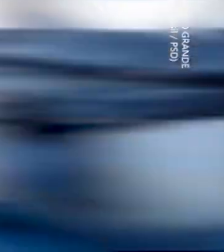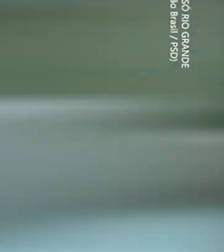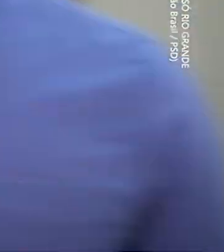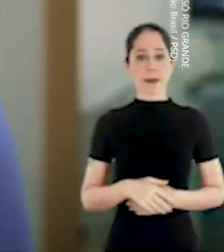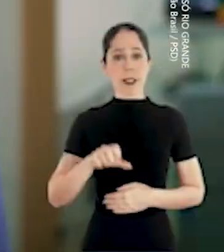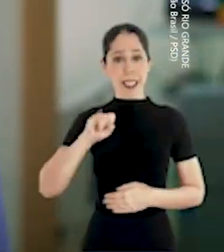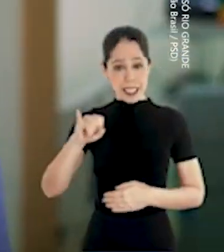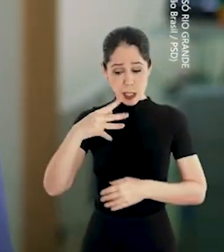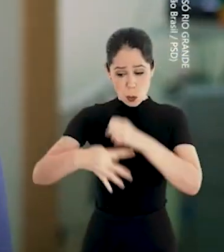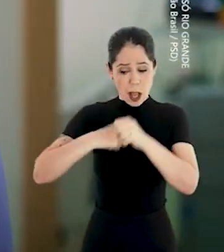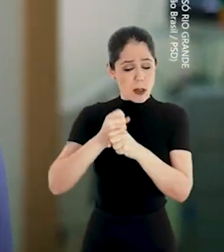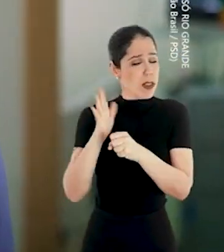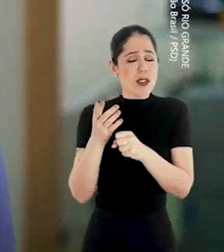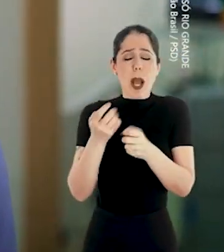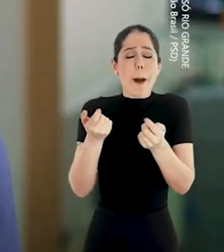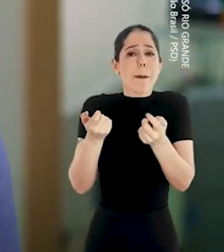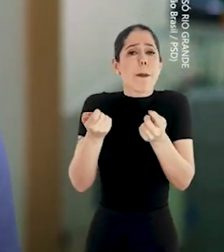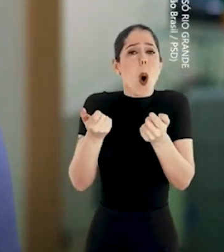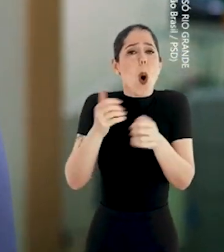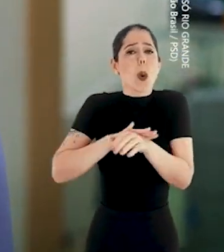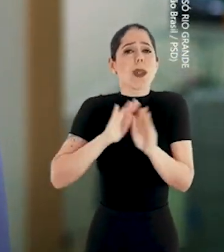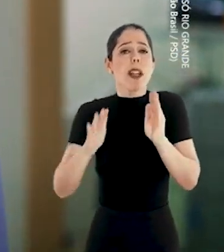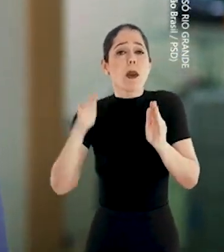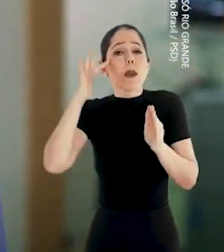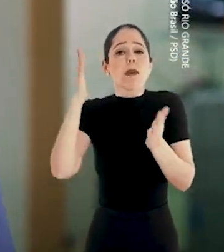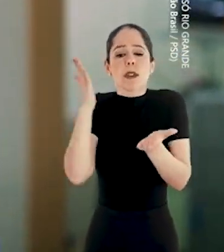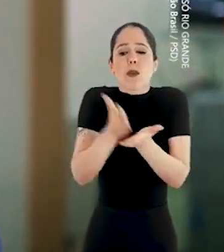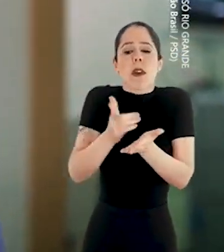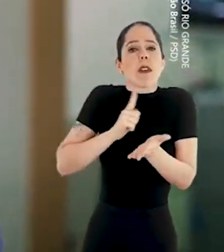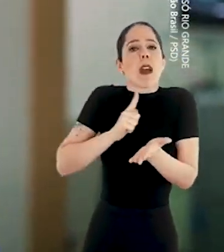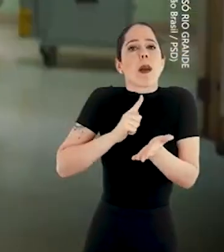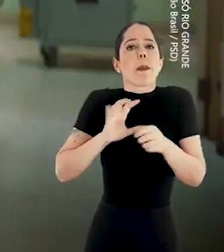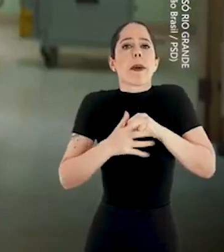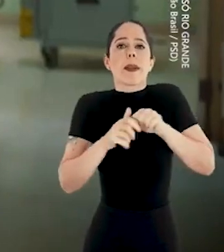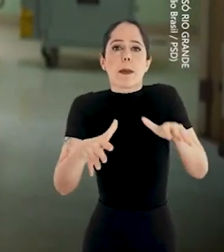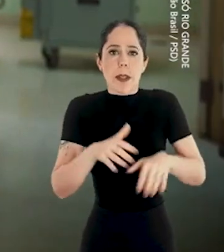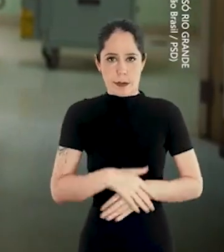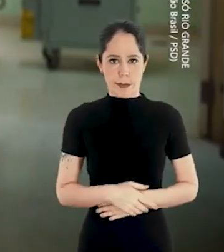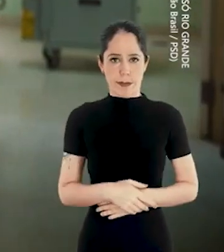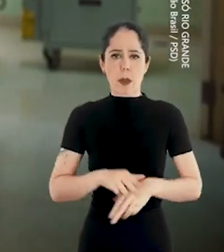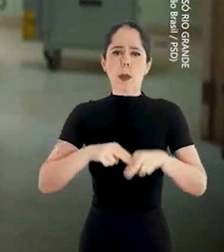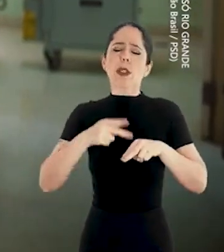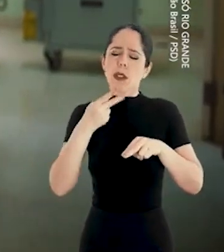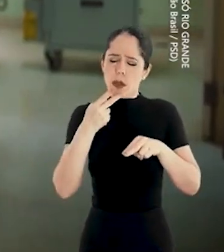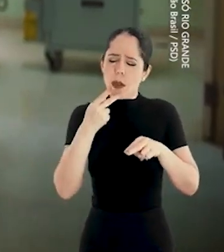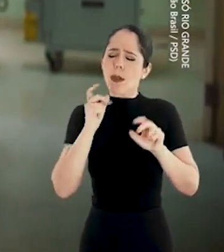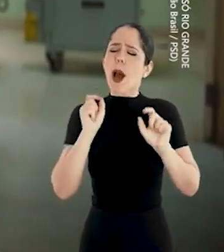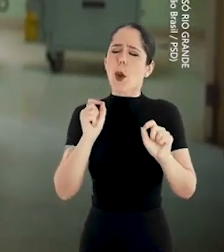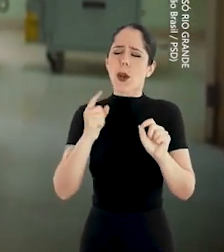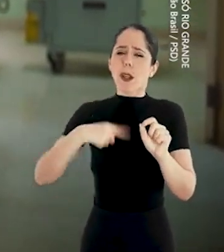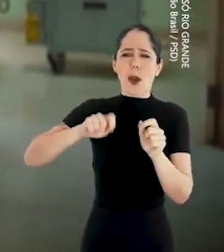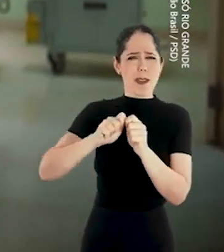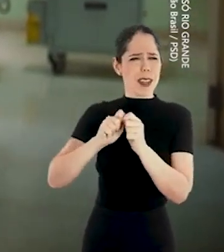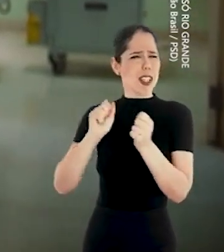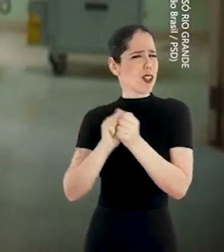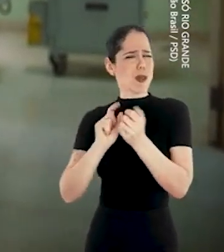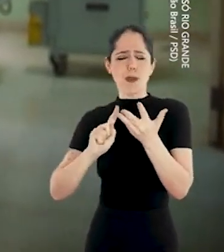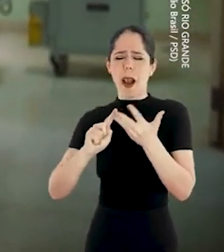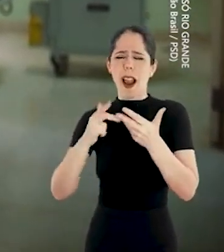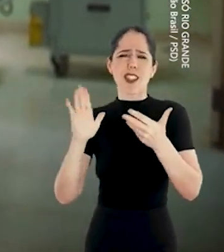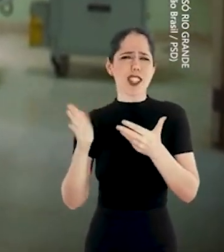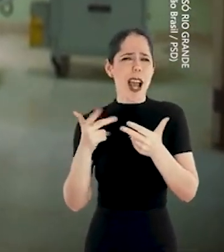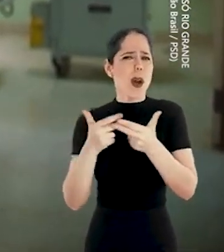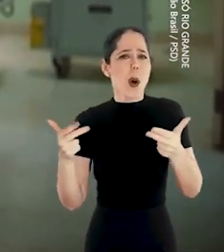Se quatro anos já é pouco tempo, imagina com uma pandemia no meio. Por isso eu afirmo que o que já fizemos juntos